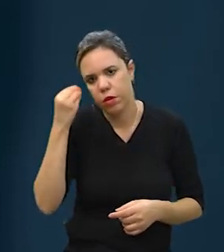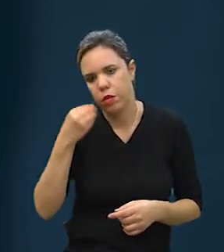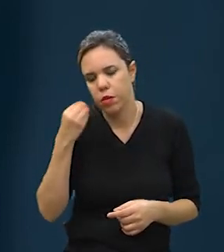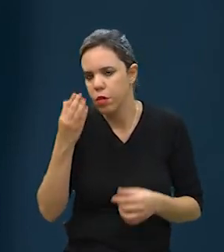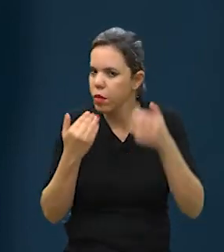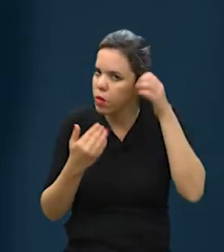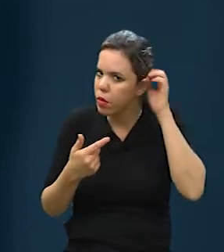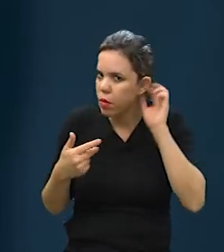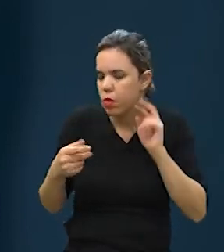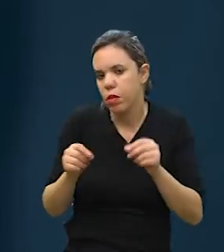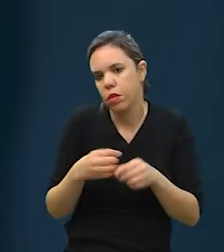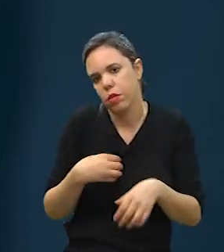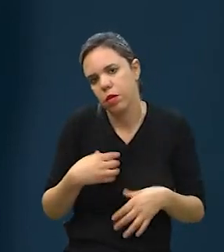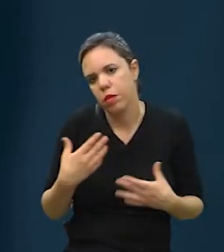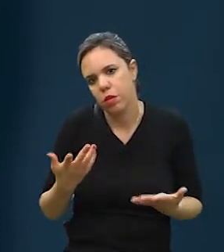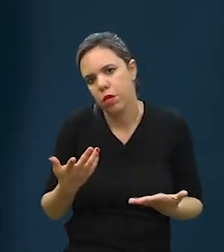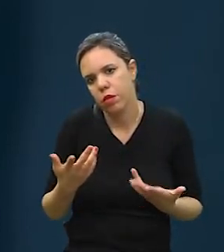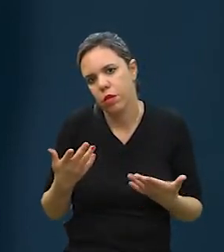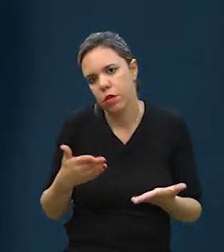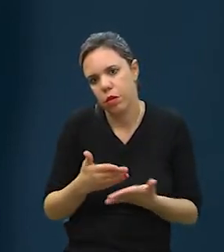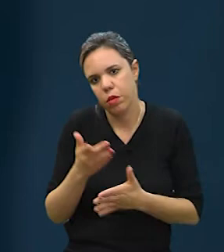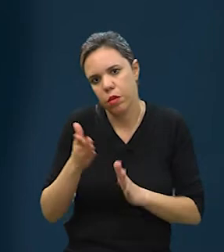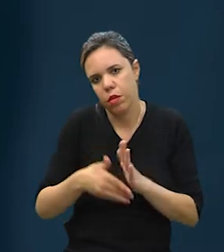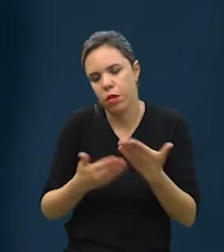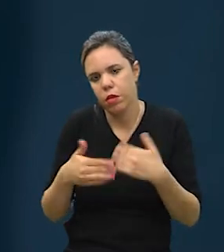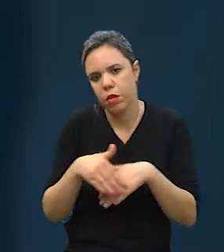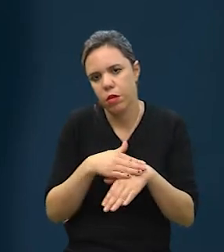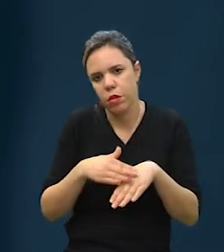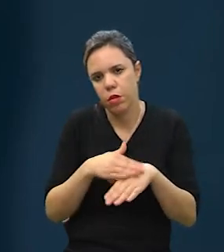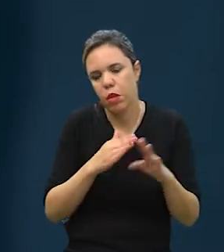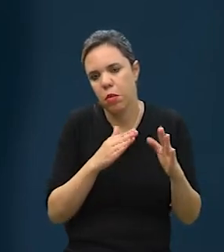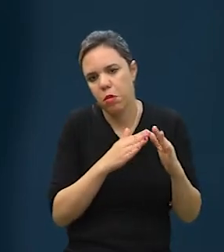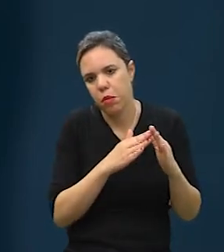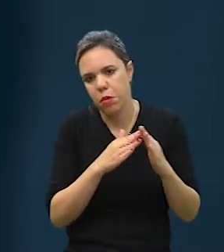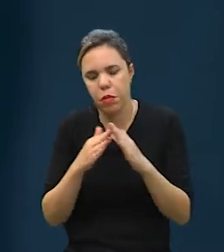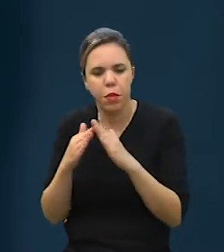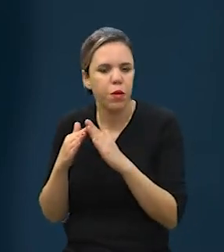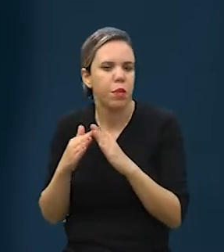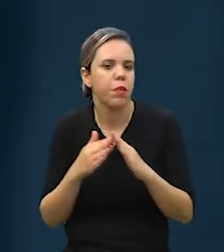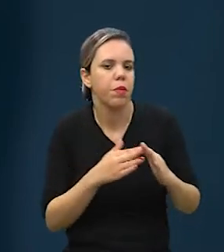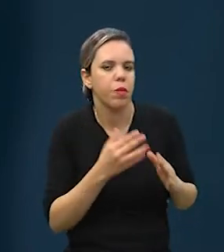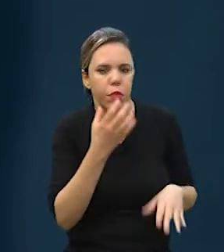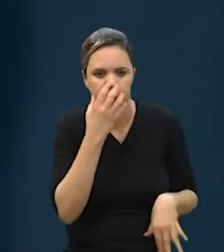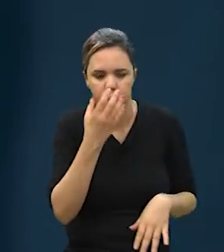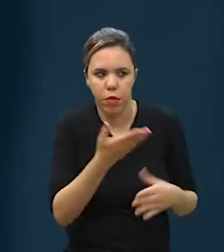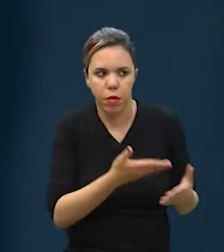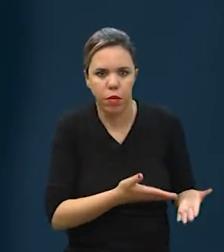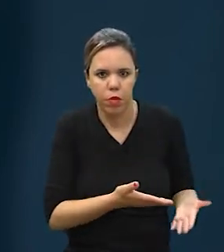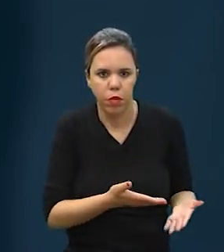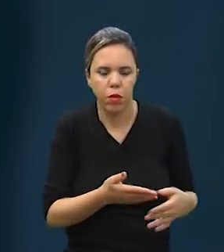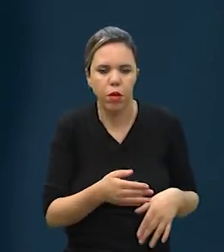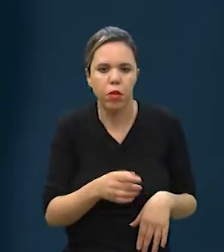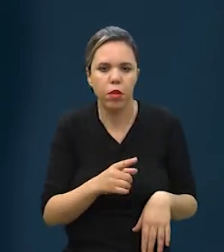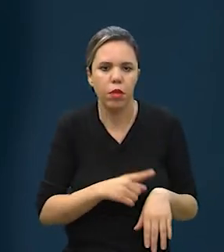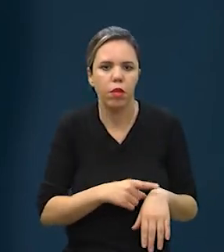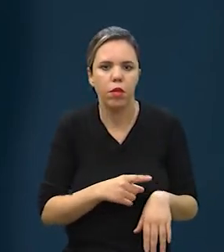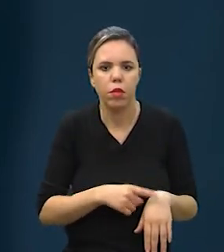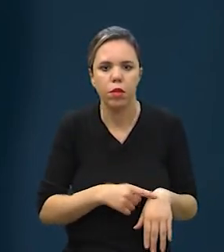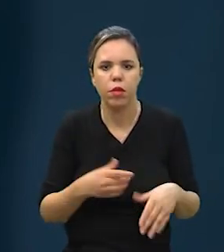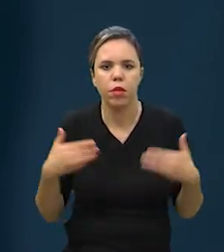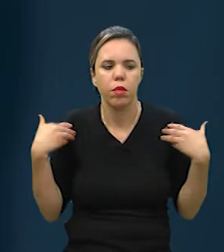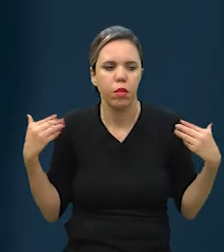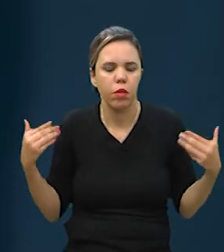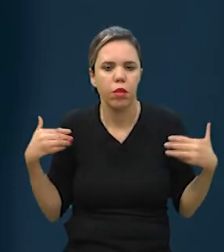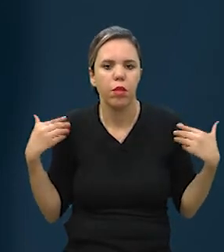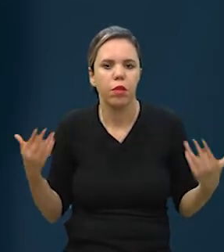conhecimento, já vive aquela experiência, provavelmente ela vai conversar com o vizinho, com o cachorro do vizinho na hora